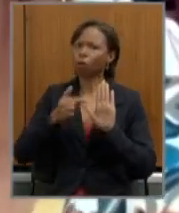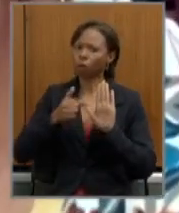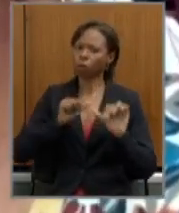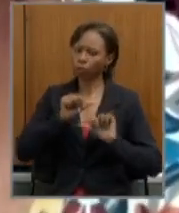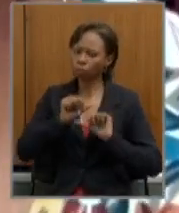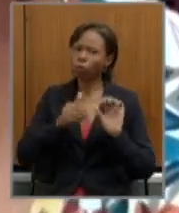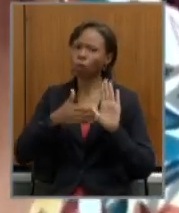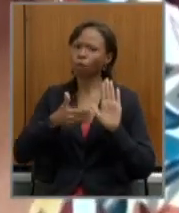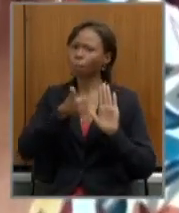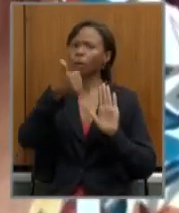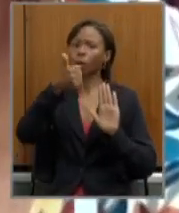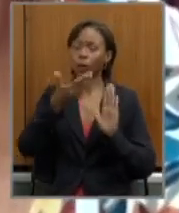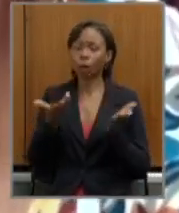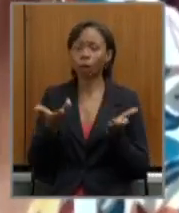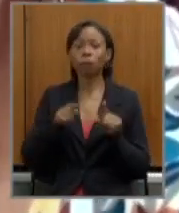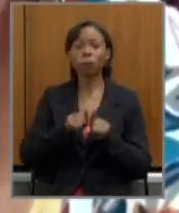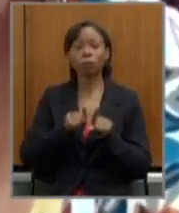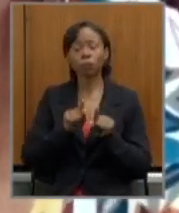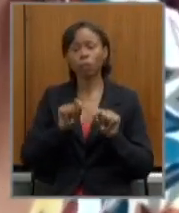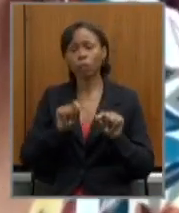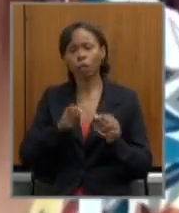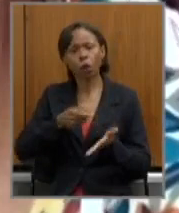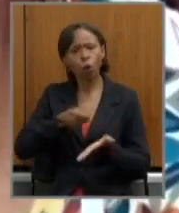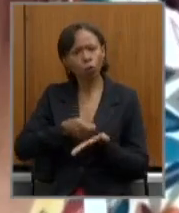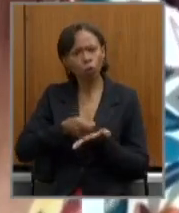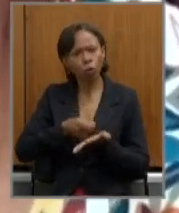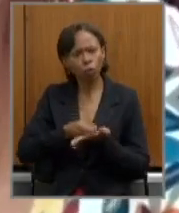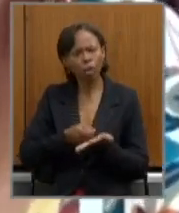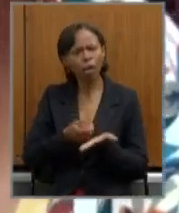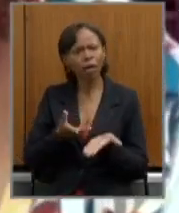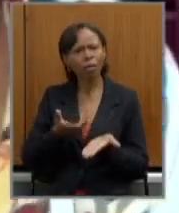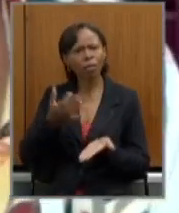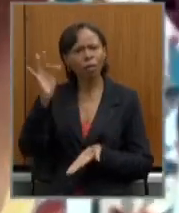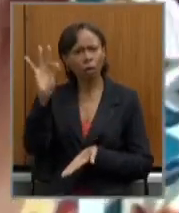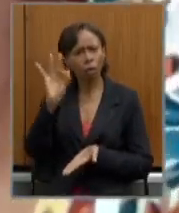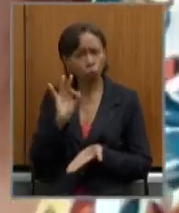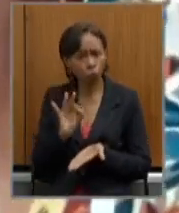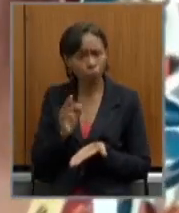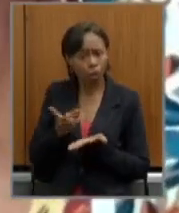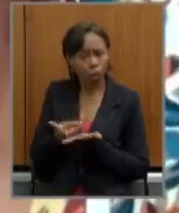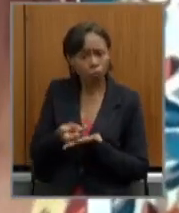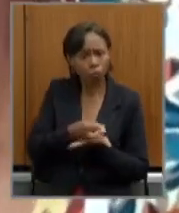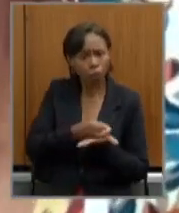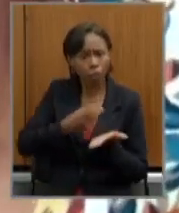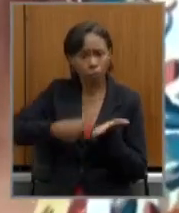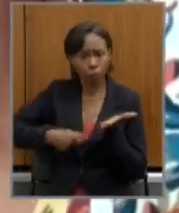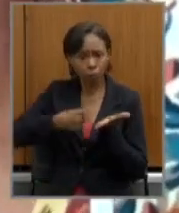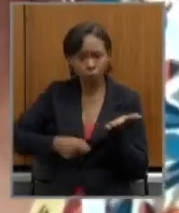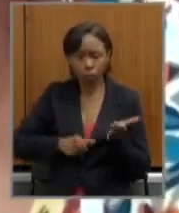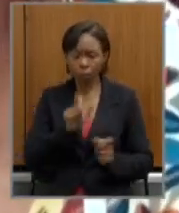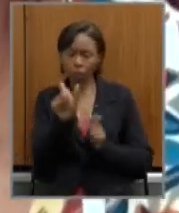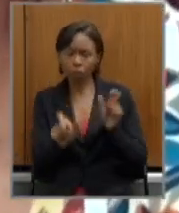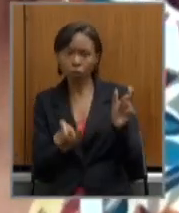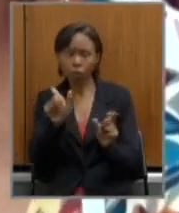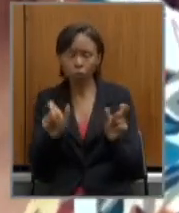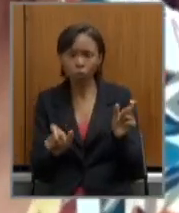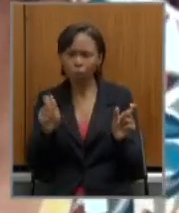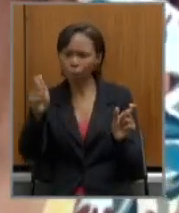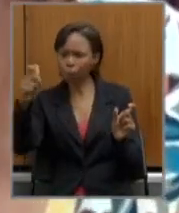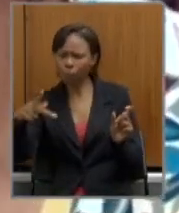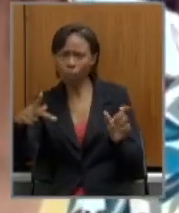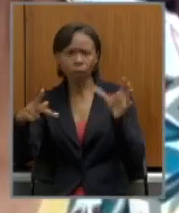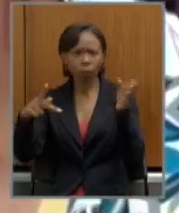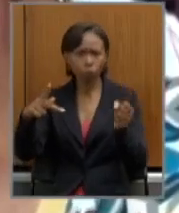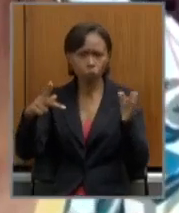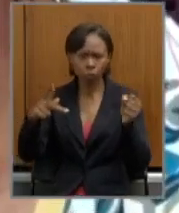que cobrar alíquotas de trabalhadores pensionistas e aposentados